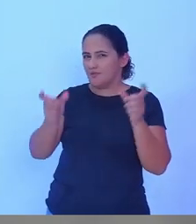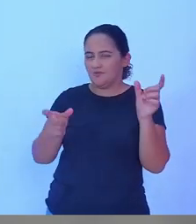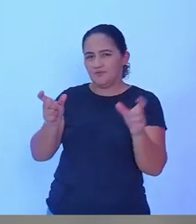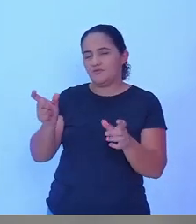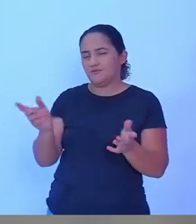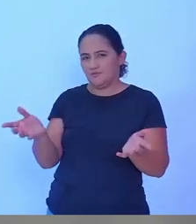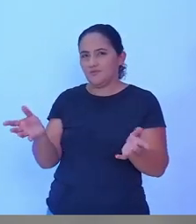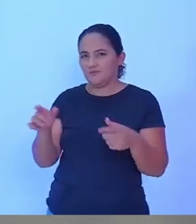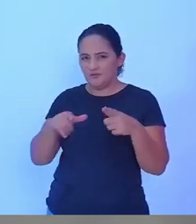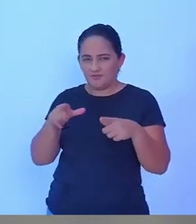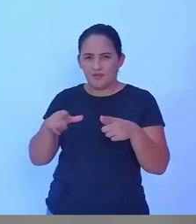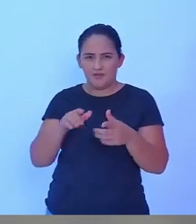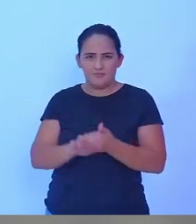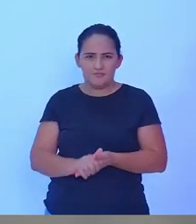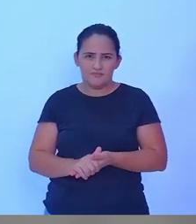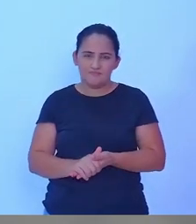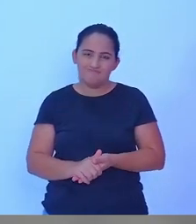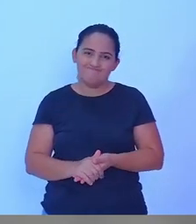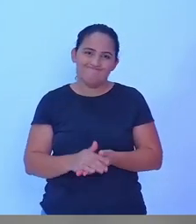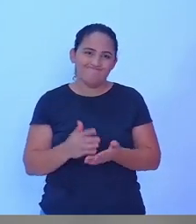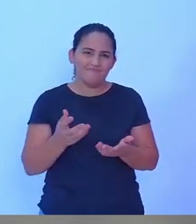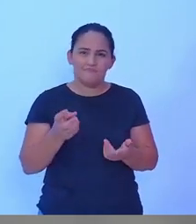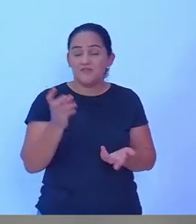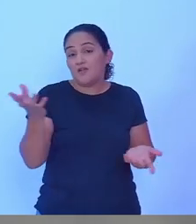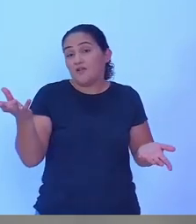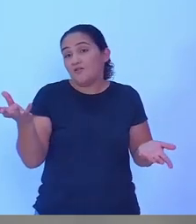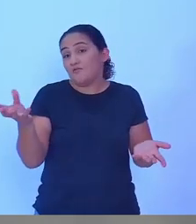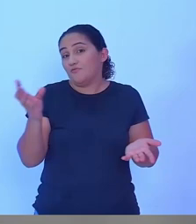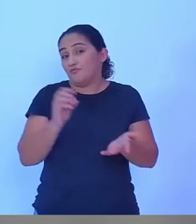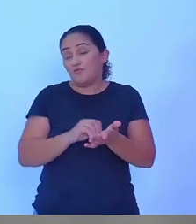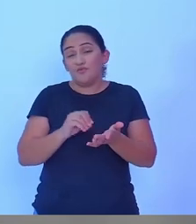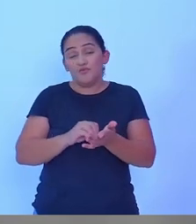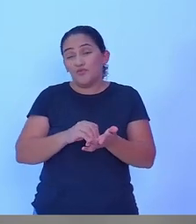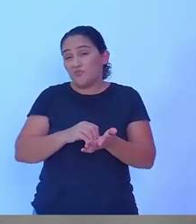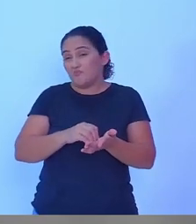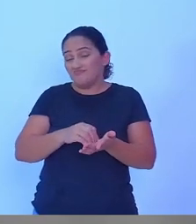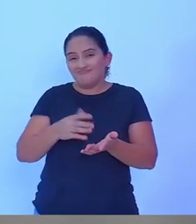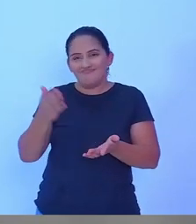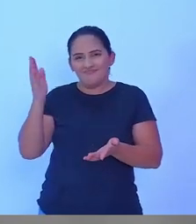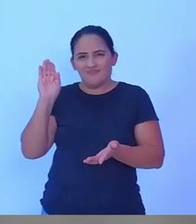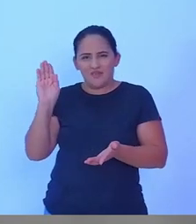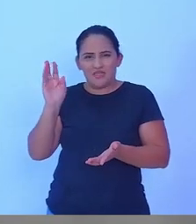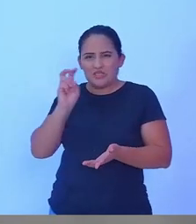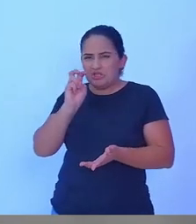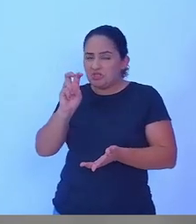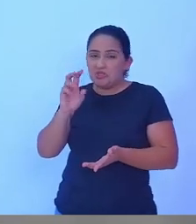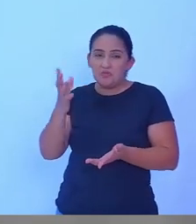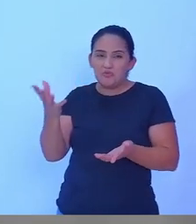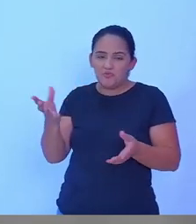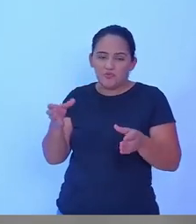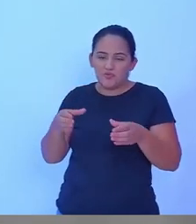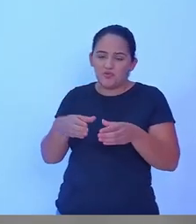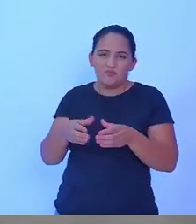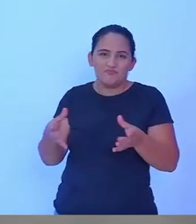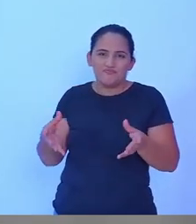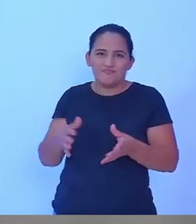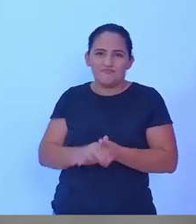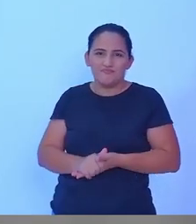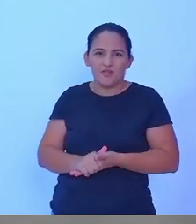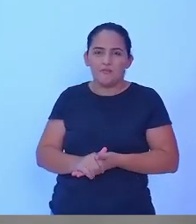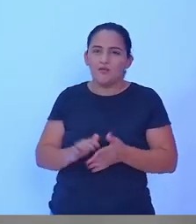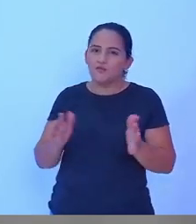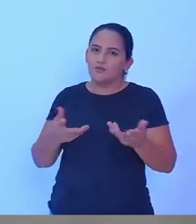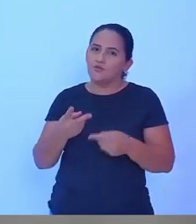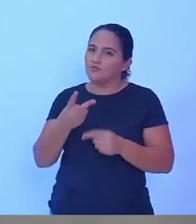o privilégio de receber os cinco vices, mas quem está aqui, está aqui, está respondendo e mostrando para a